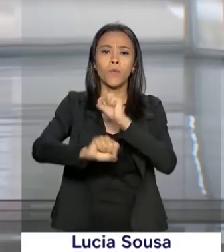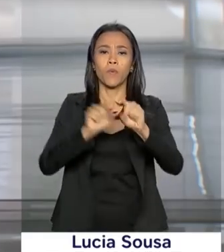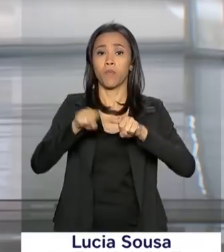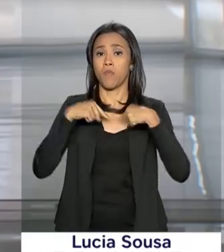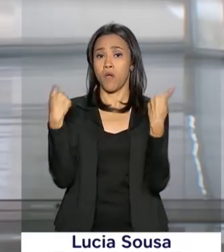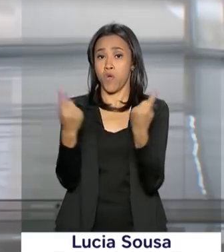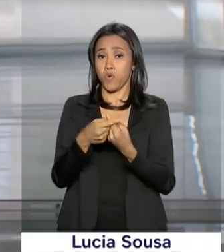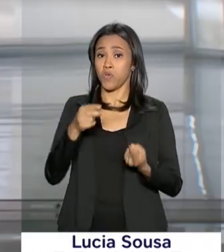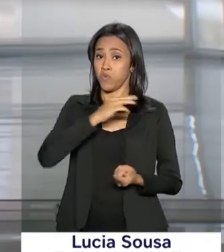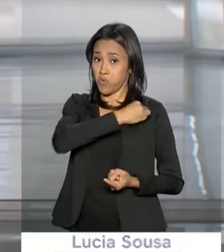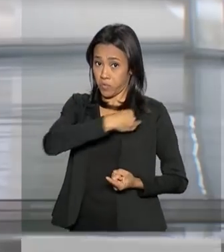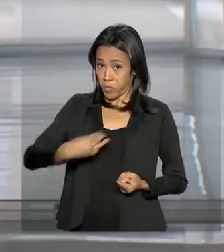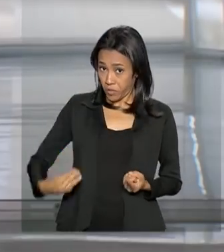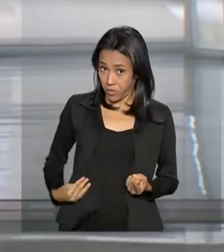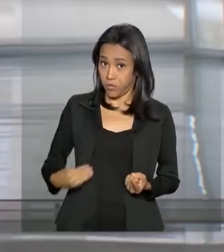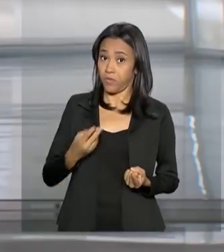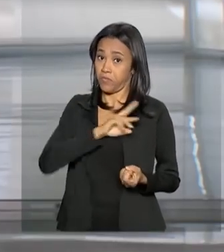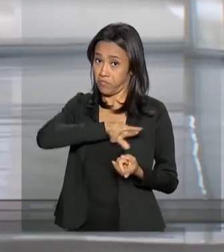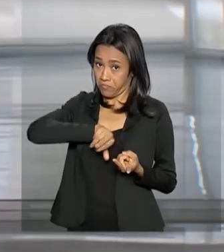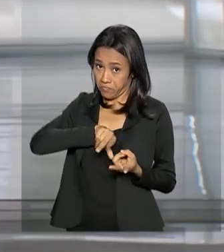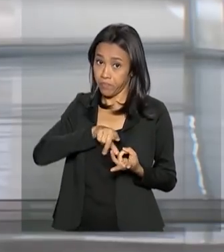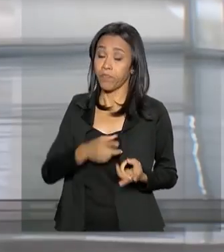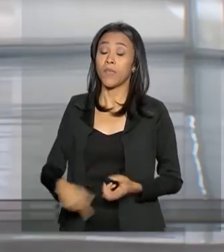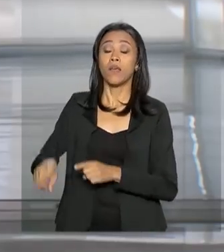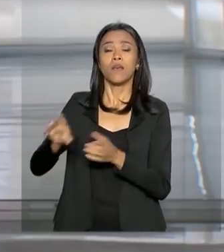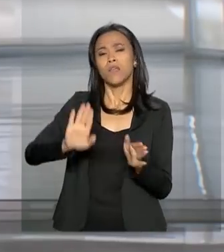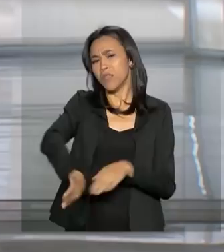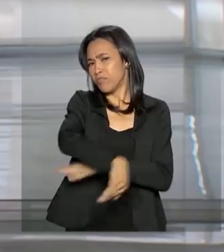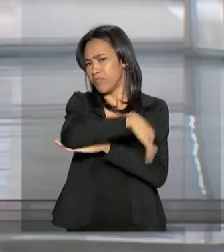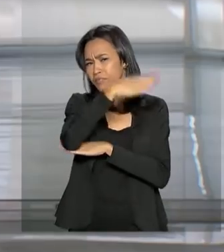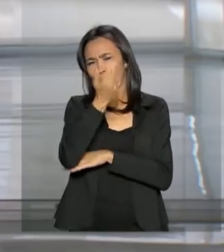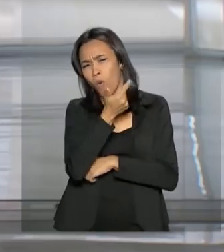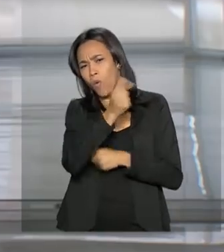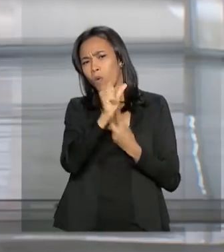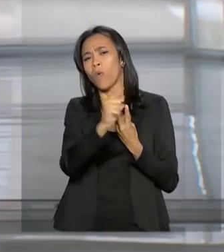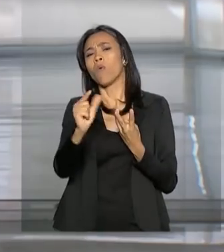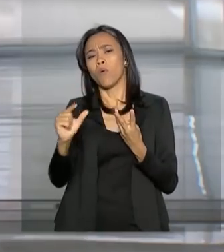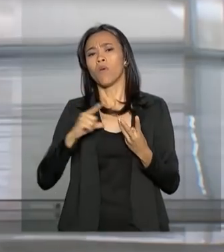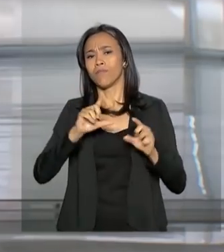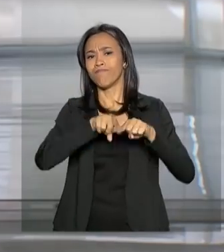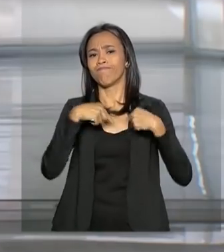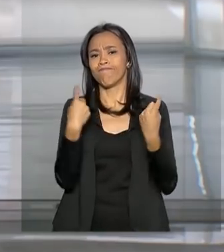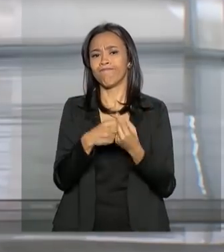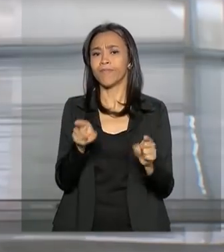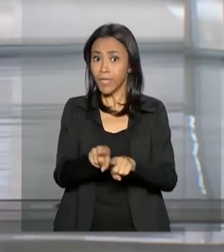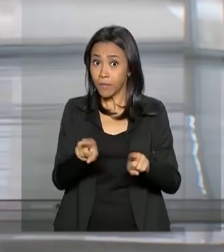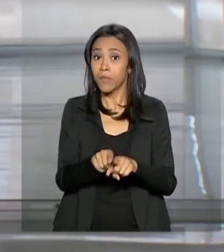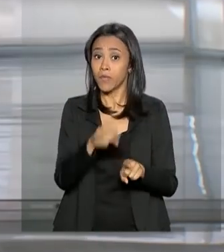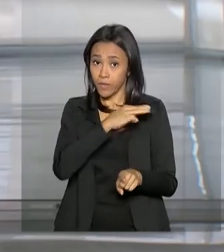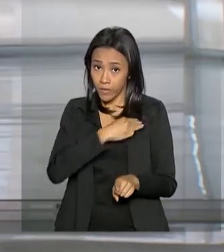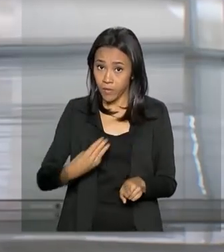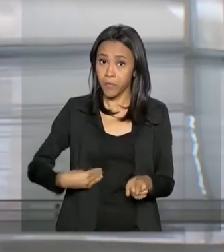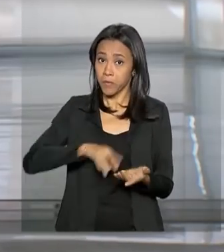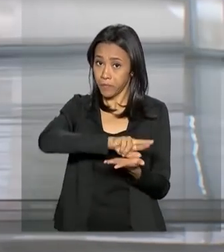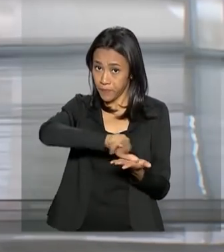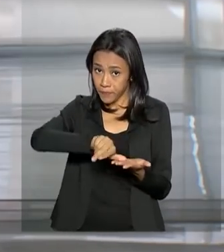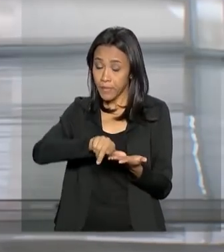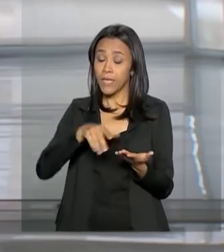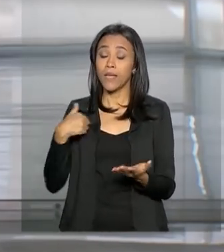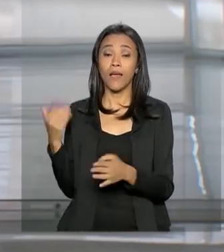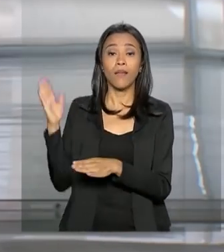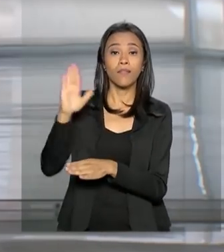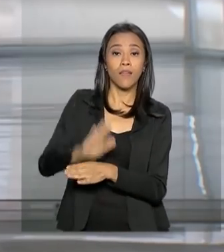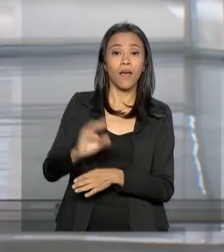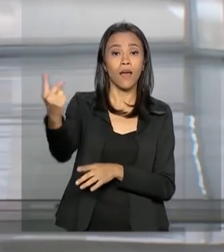com ministros. Ao longo do dia, o presidente Jair Bolsonaro participa de outras reuniões também com ministros e, à tarde, ele recebe Marco